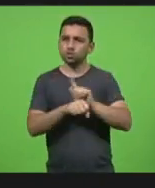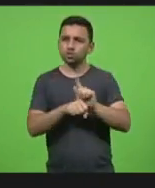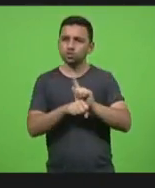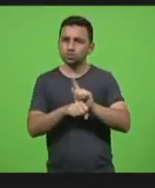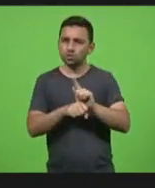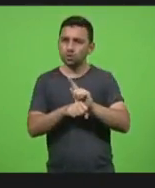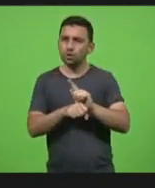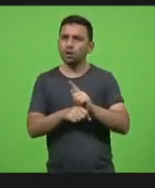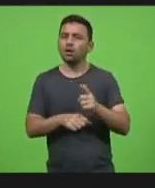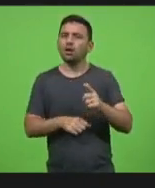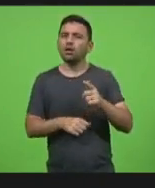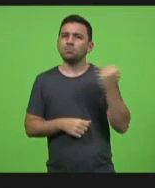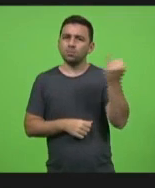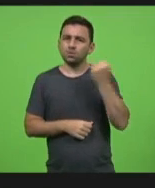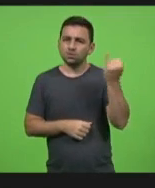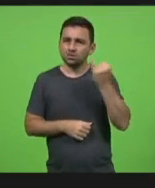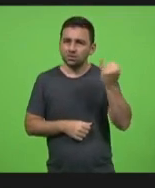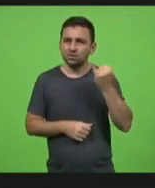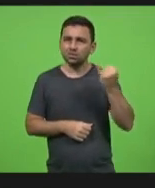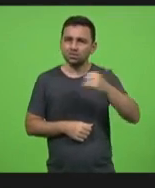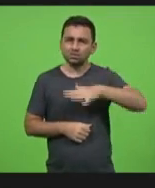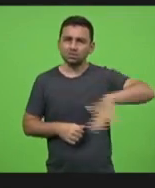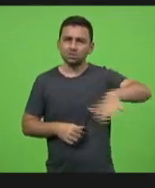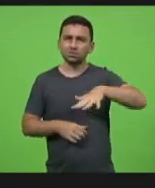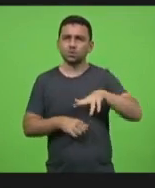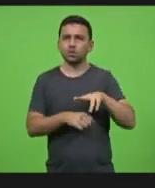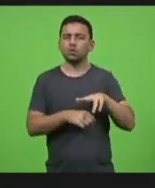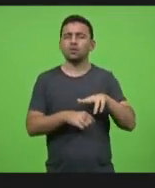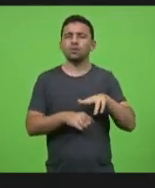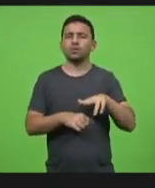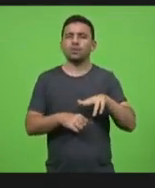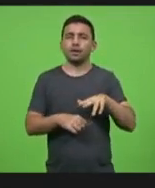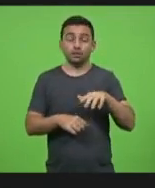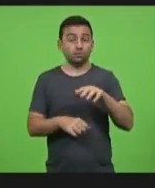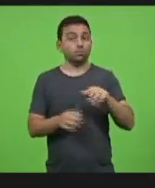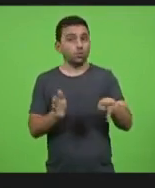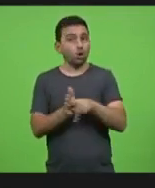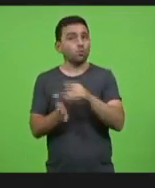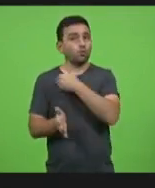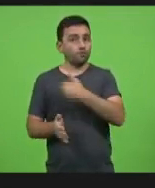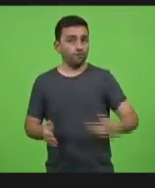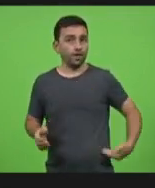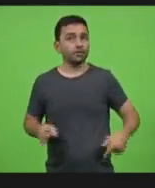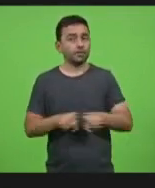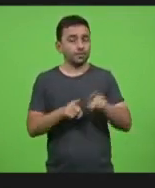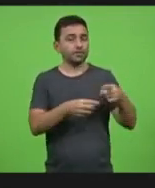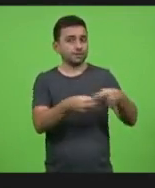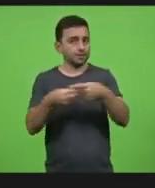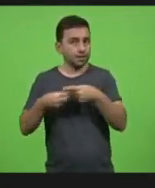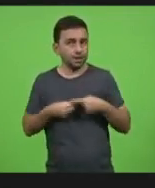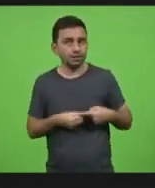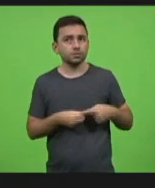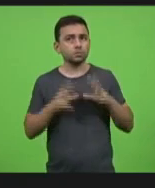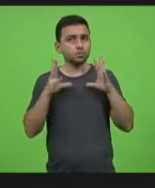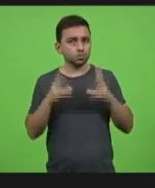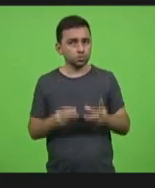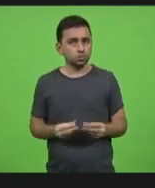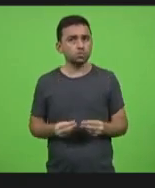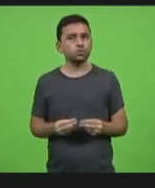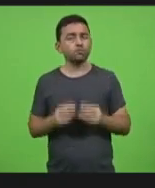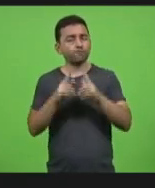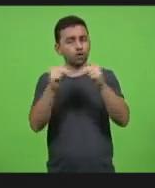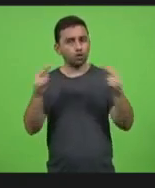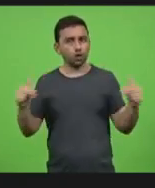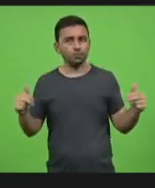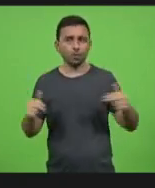aprenderam com esse um ano tanto o estadual quanto diversos municipais e falo aqui de Florianópolis não